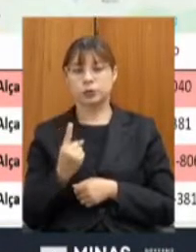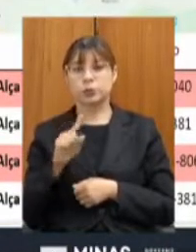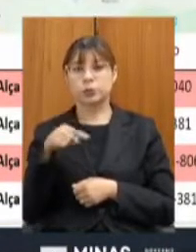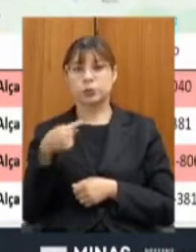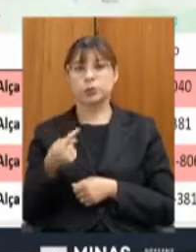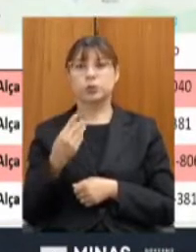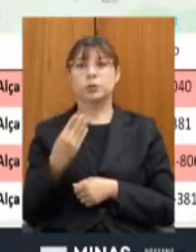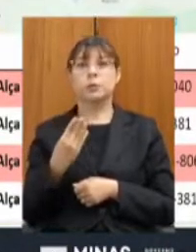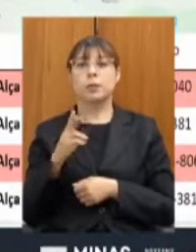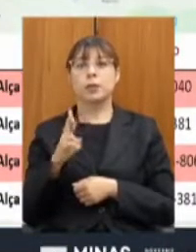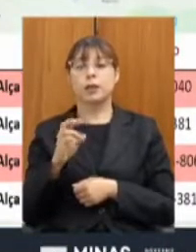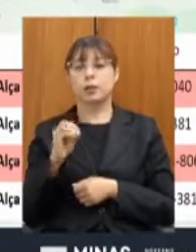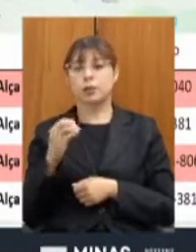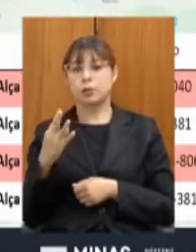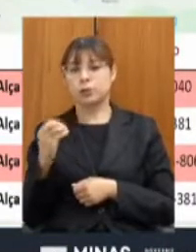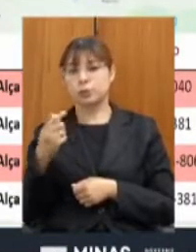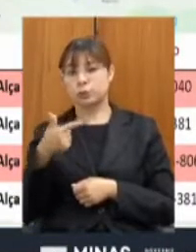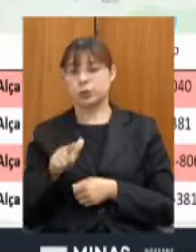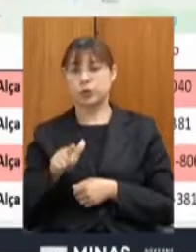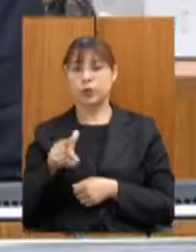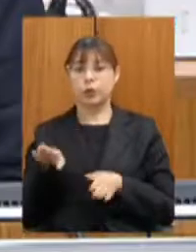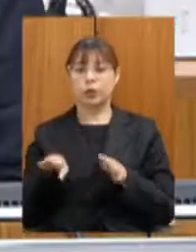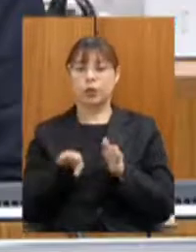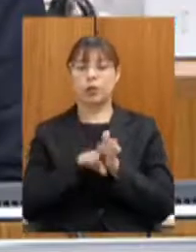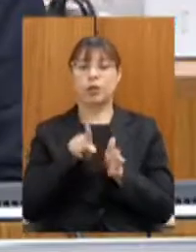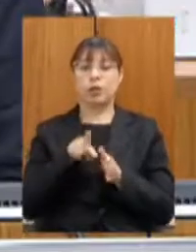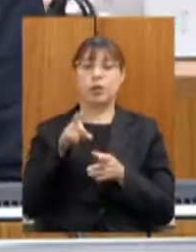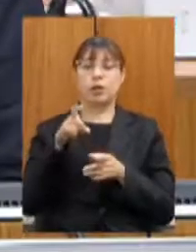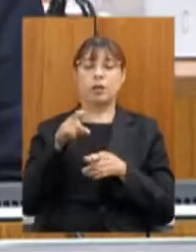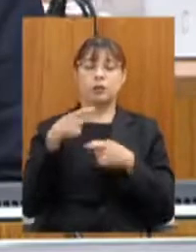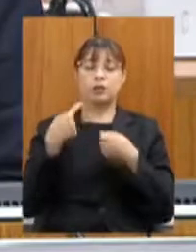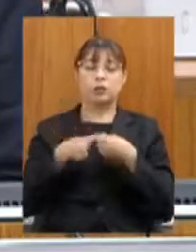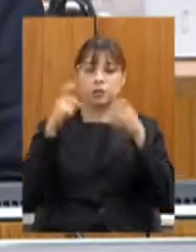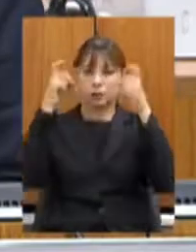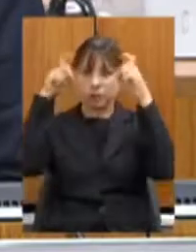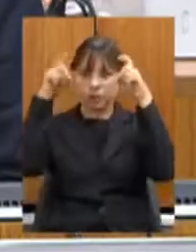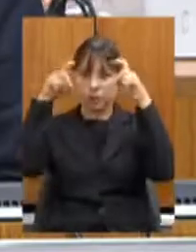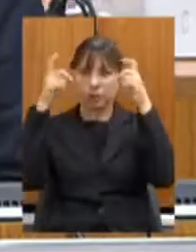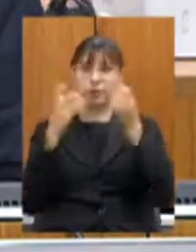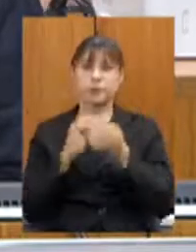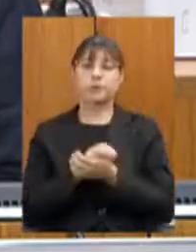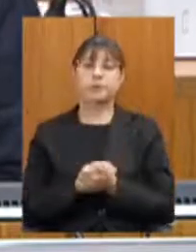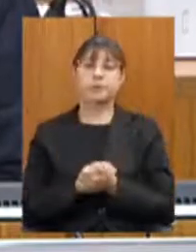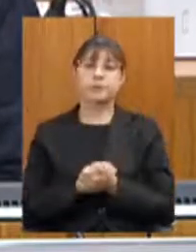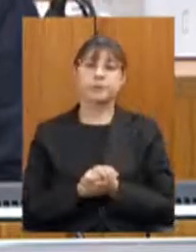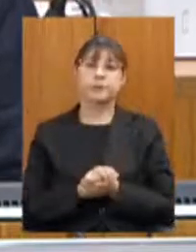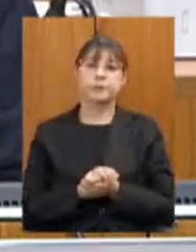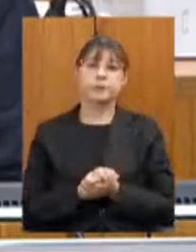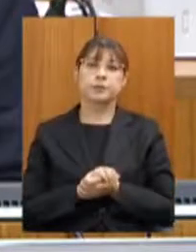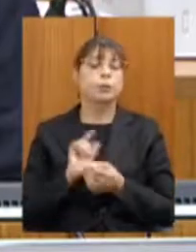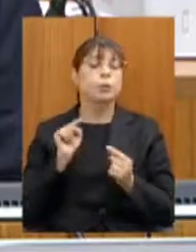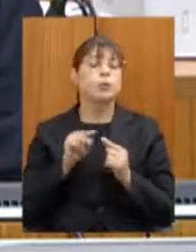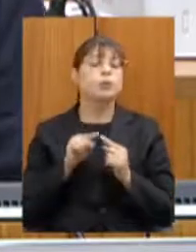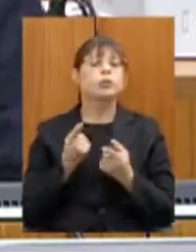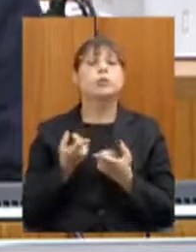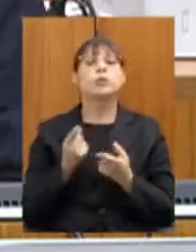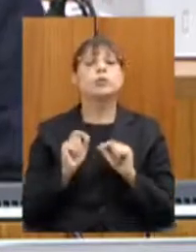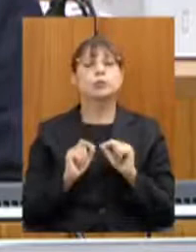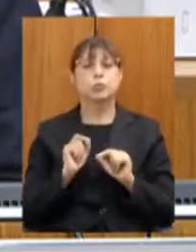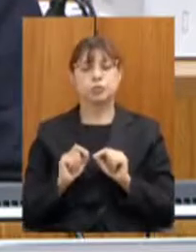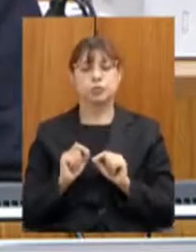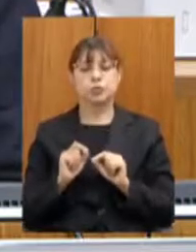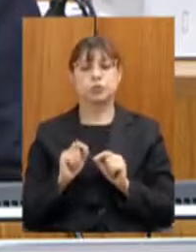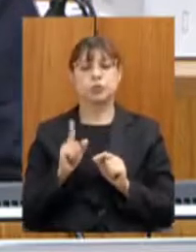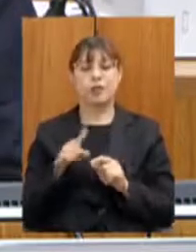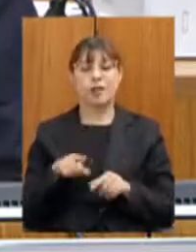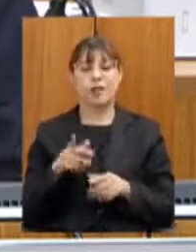chegando até Sabará. É um projeto ambicioso que tem o objetivo de retirar hoje o fluxo de